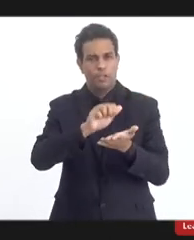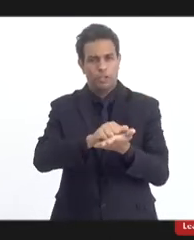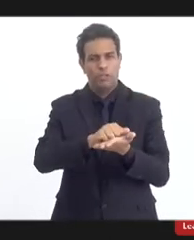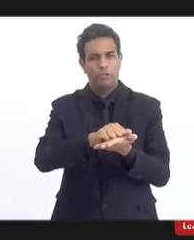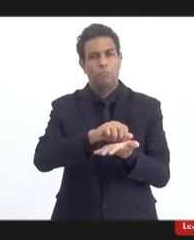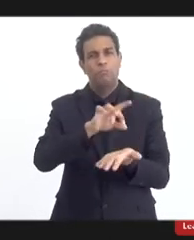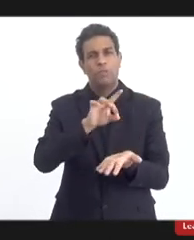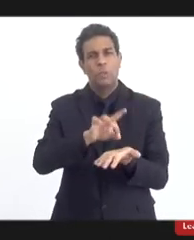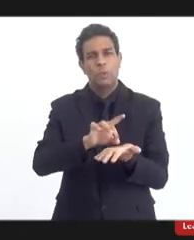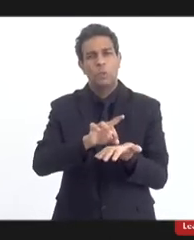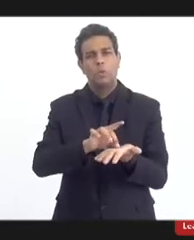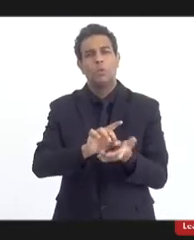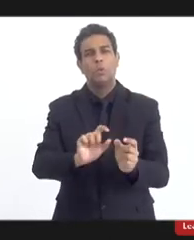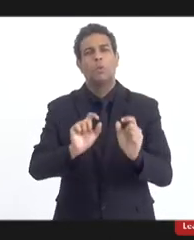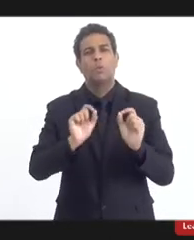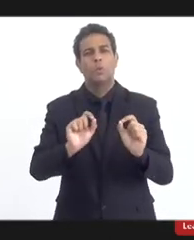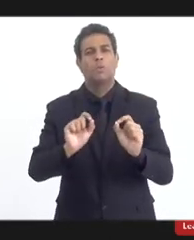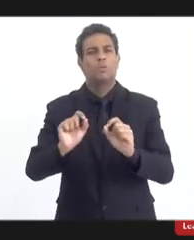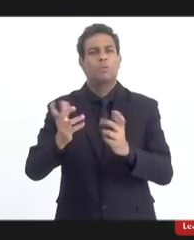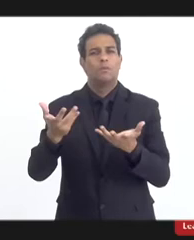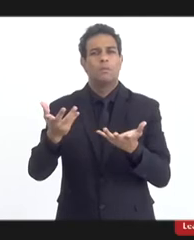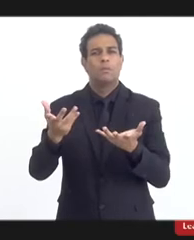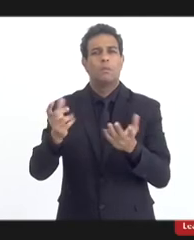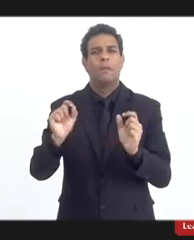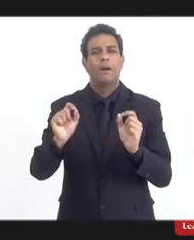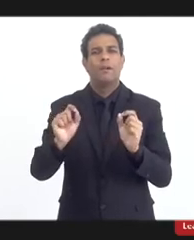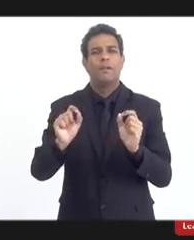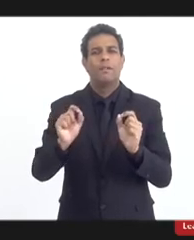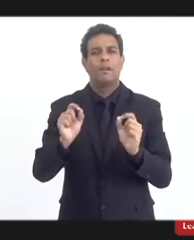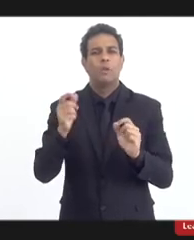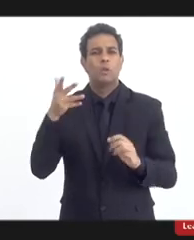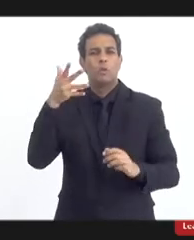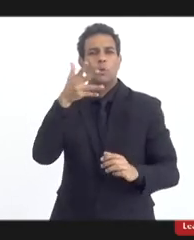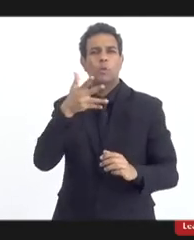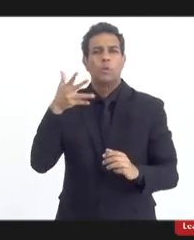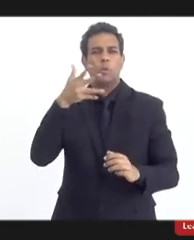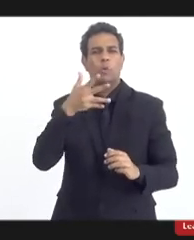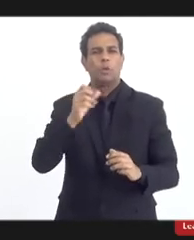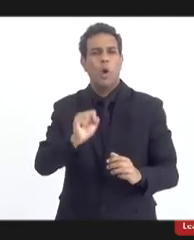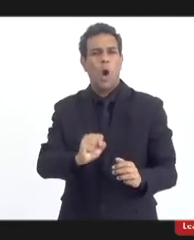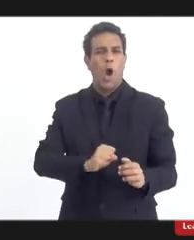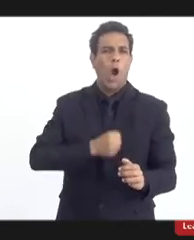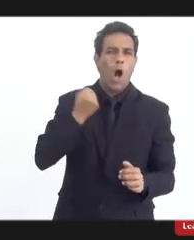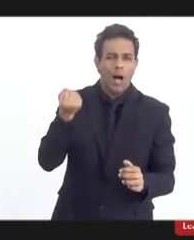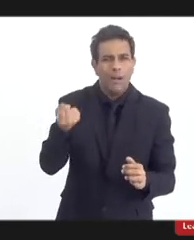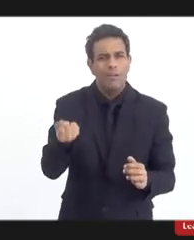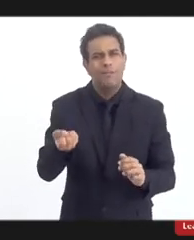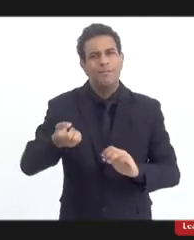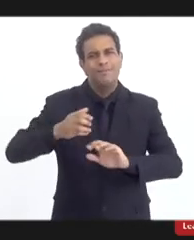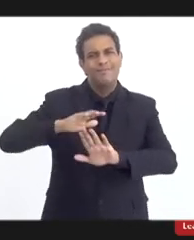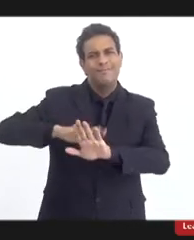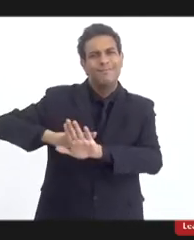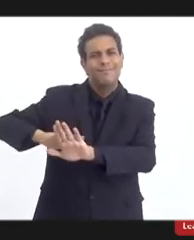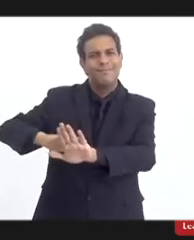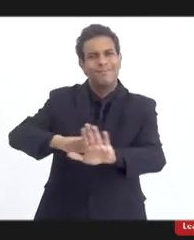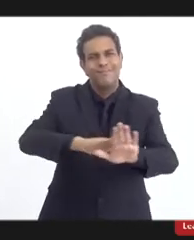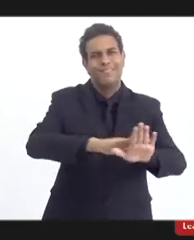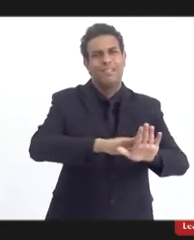que é a questão do discurso do ódio. Essa temática